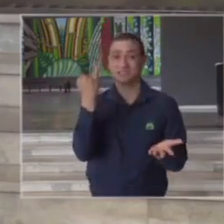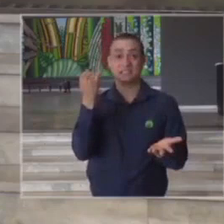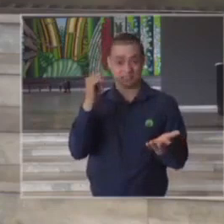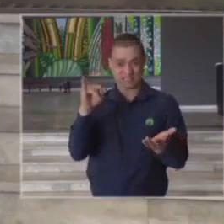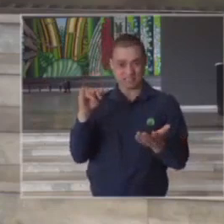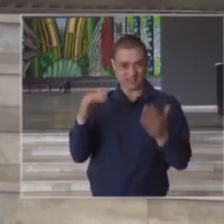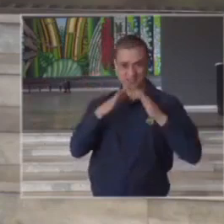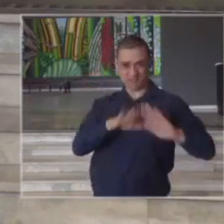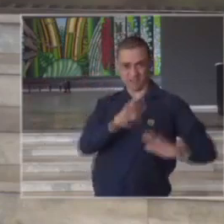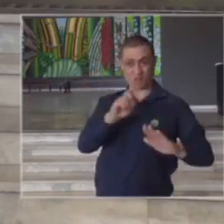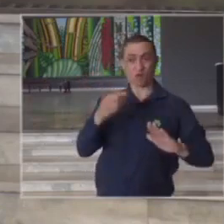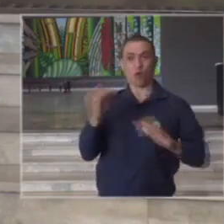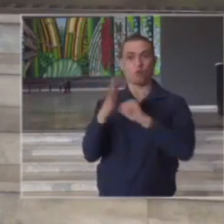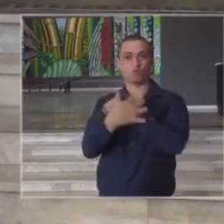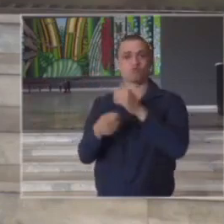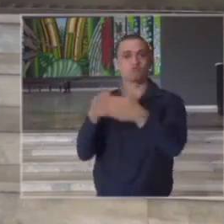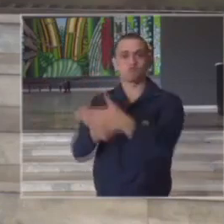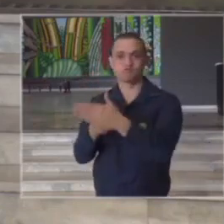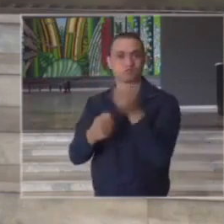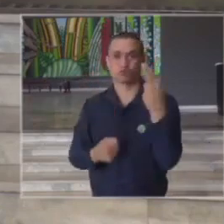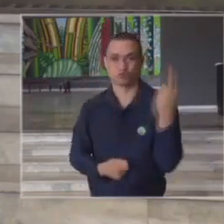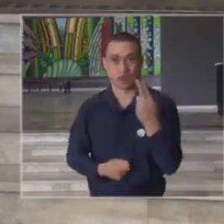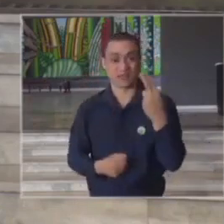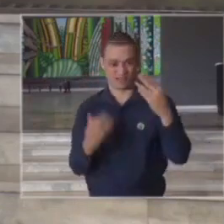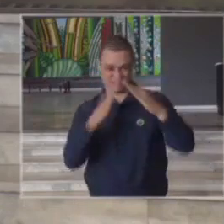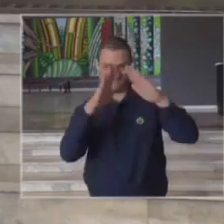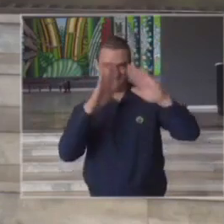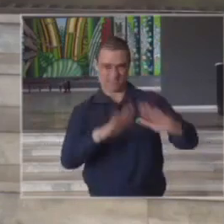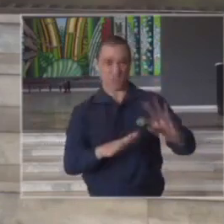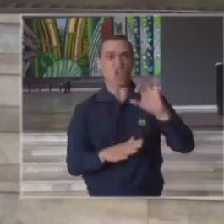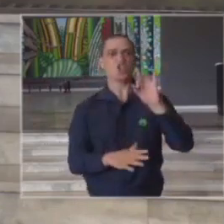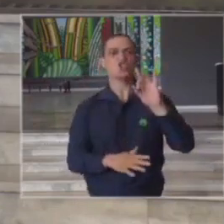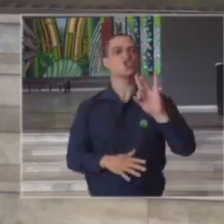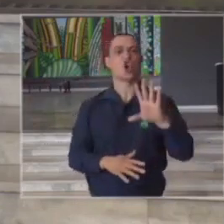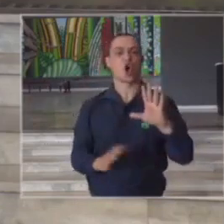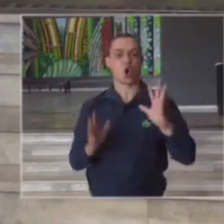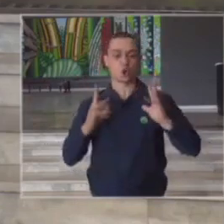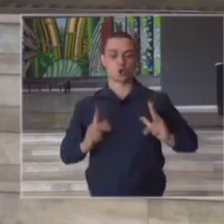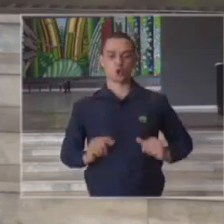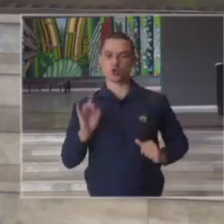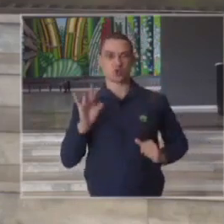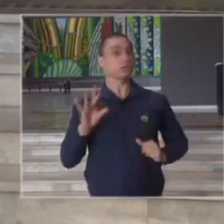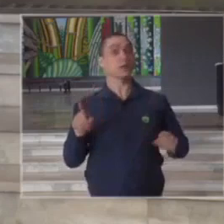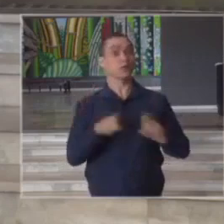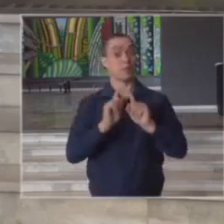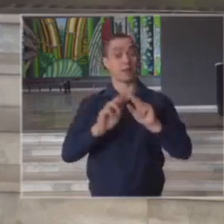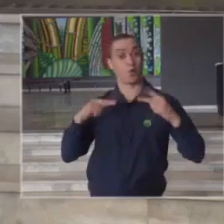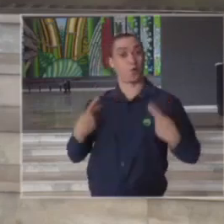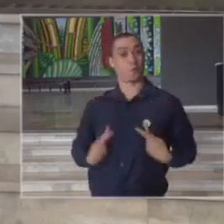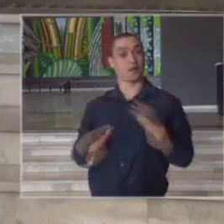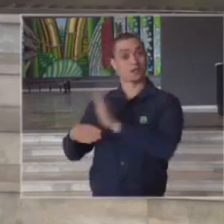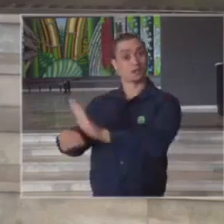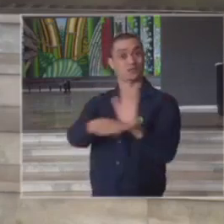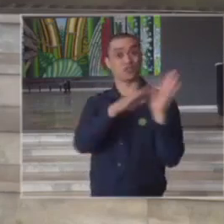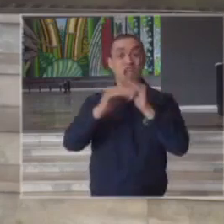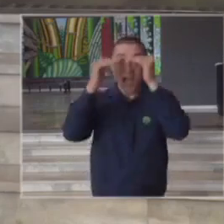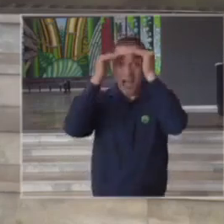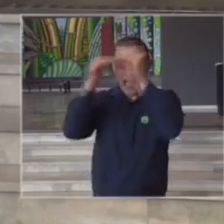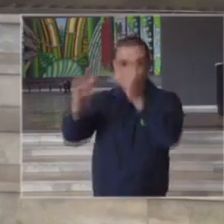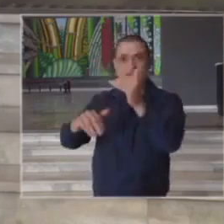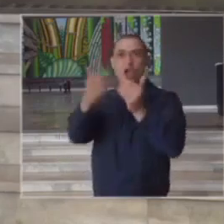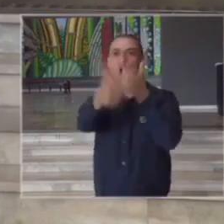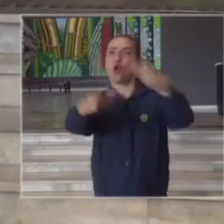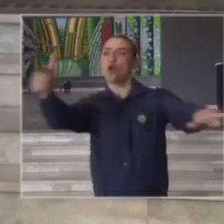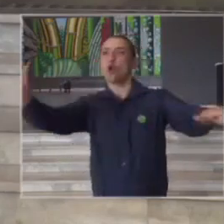esta pandemia ficar dentro de casa não é apenas um ato de higiene é um ato humanitário de respeito ao